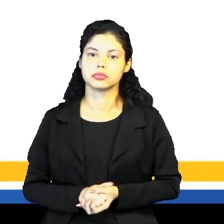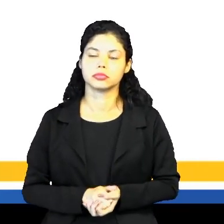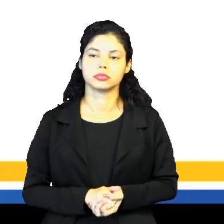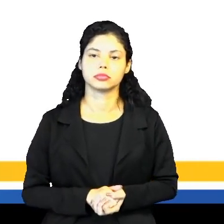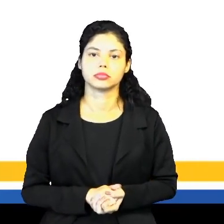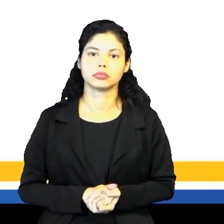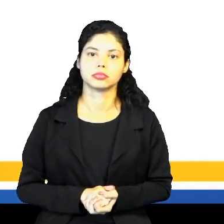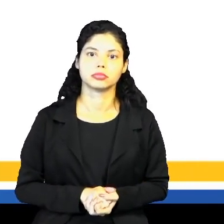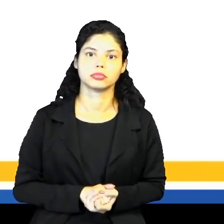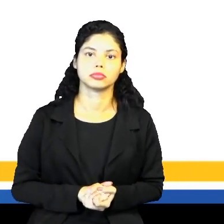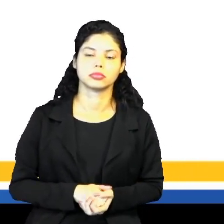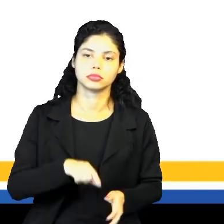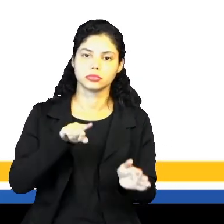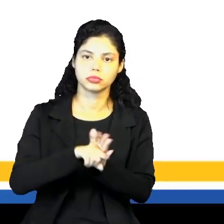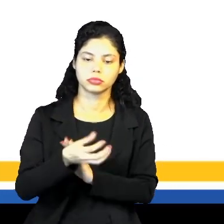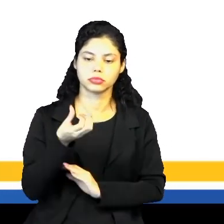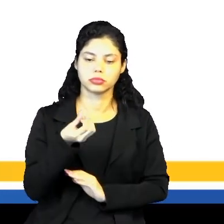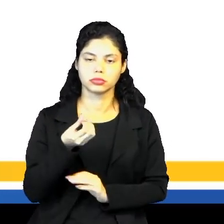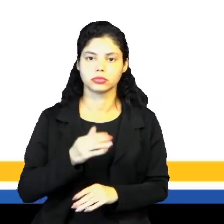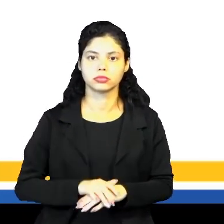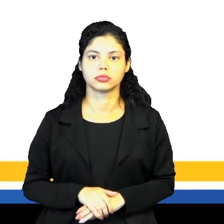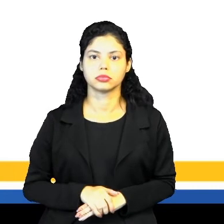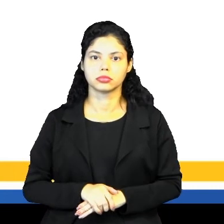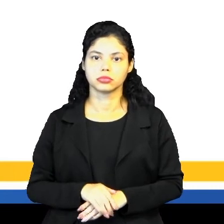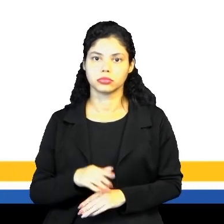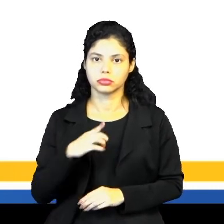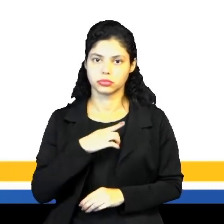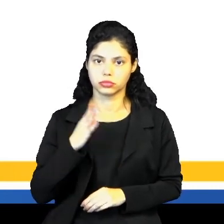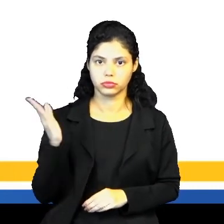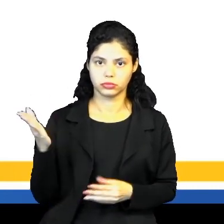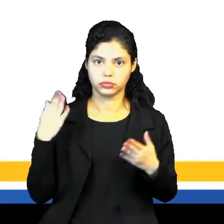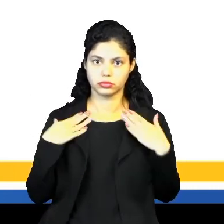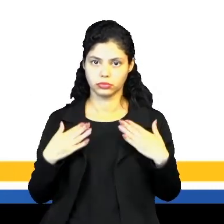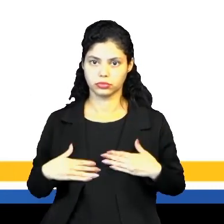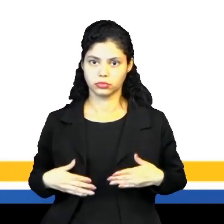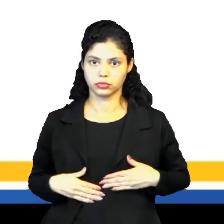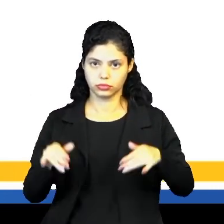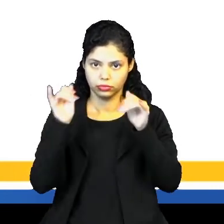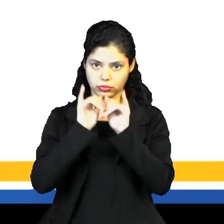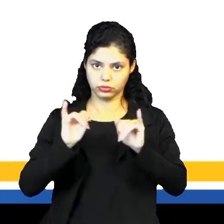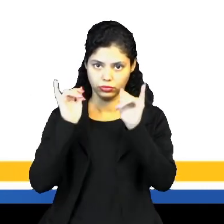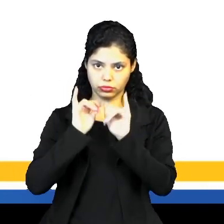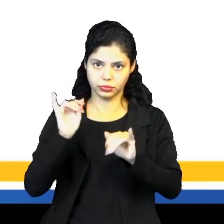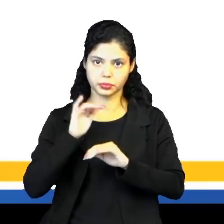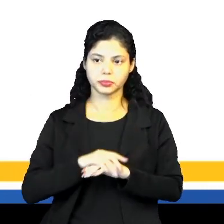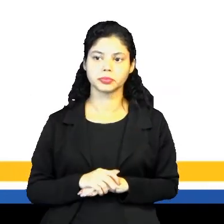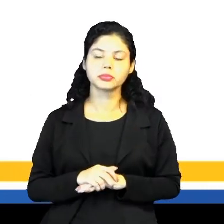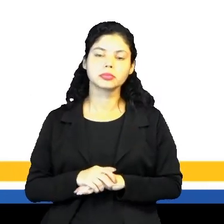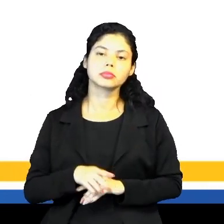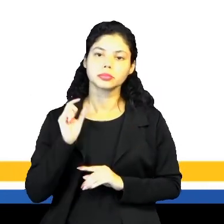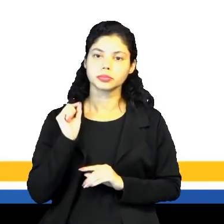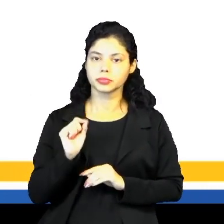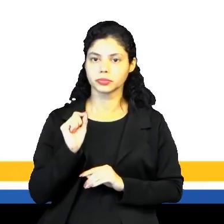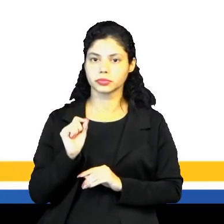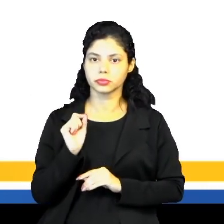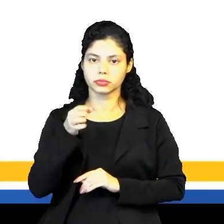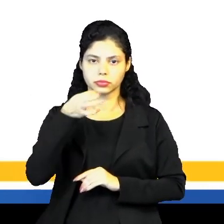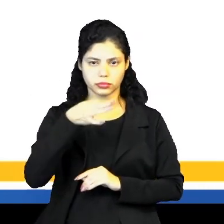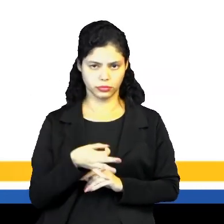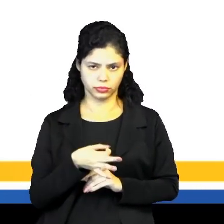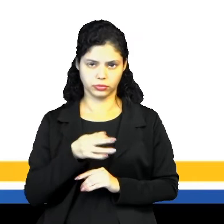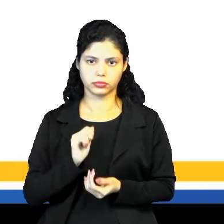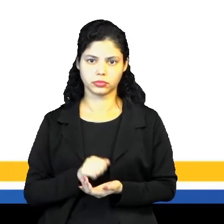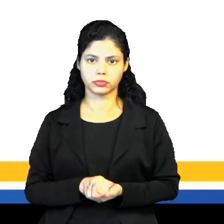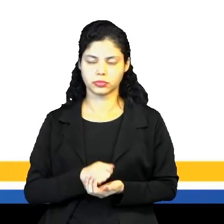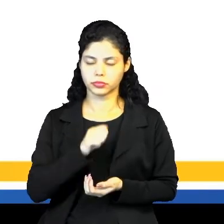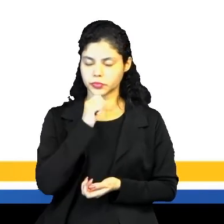seis perguntas, né? E nós temos ali o corpo da notícia, né? Que, de certa forma,